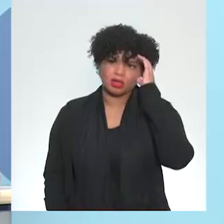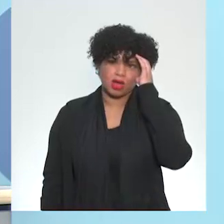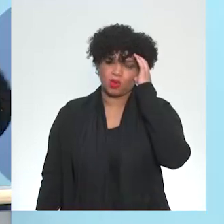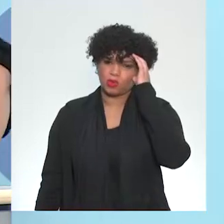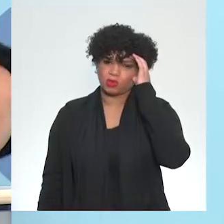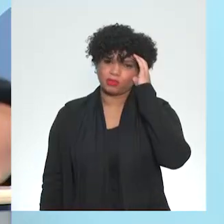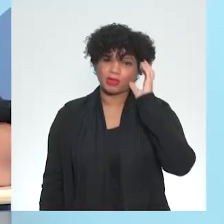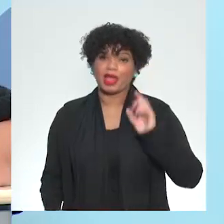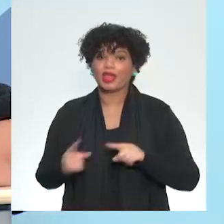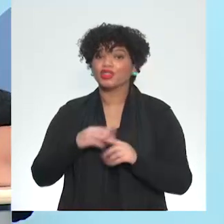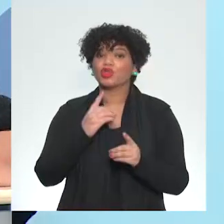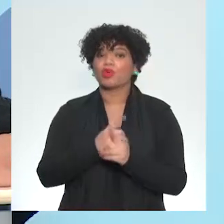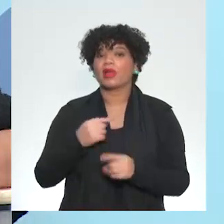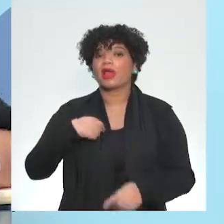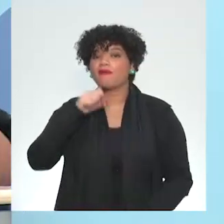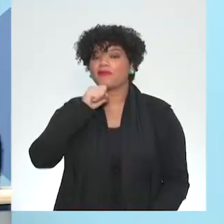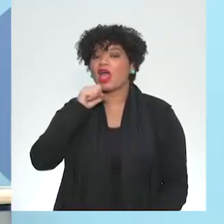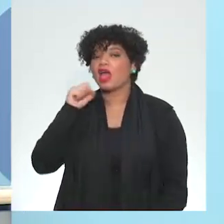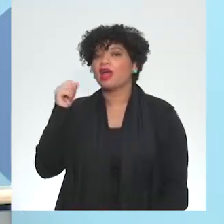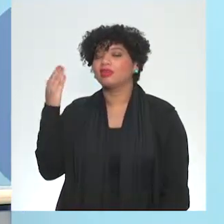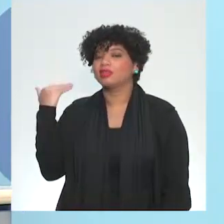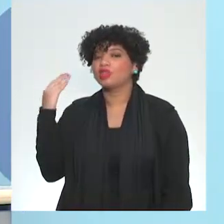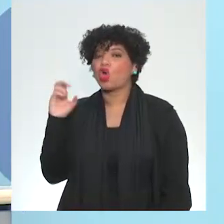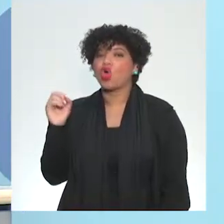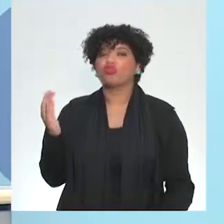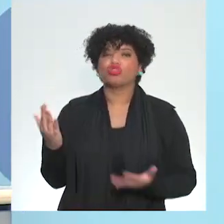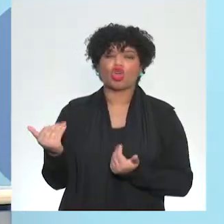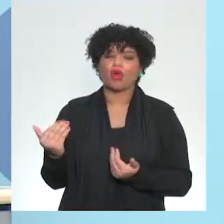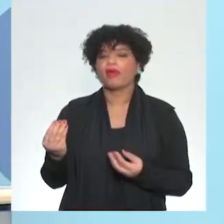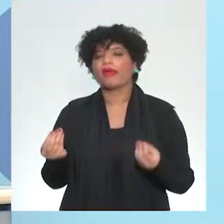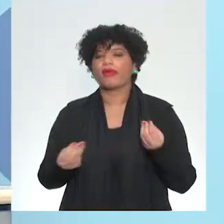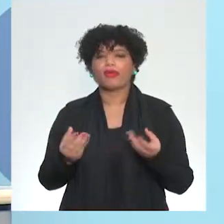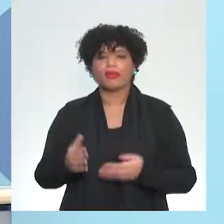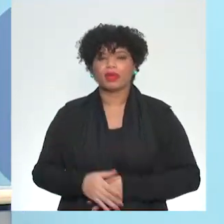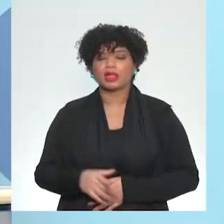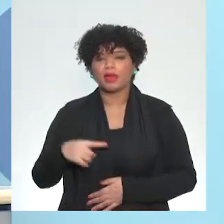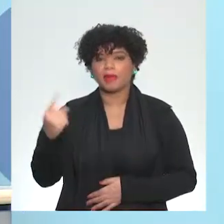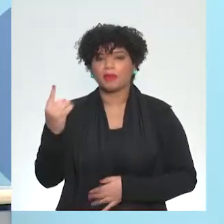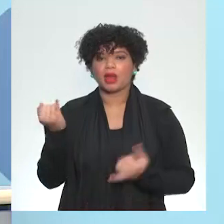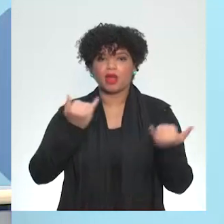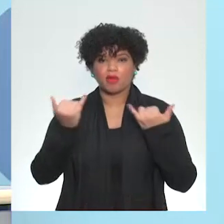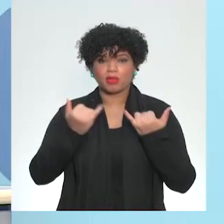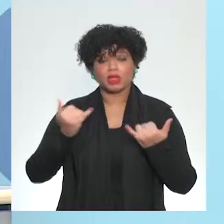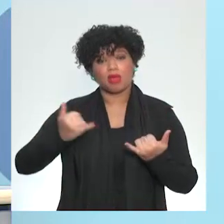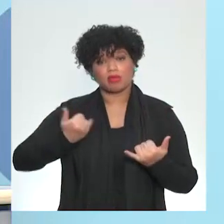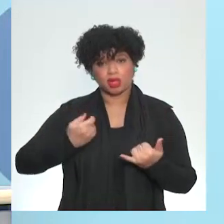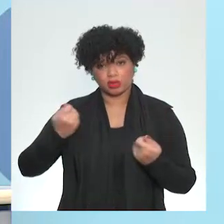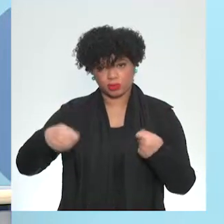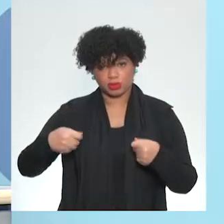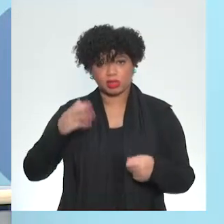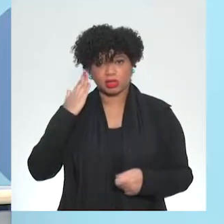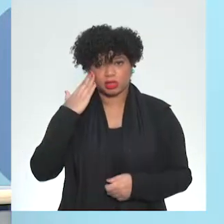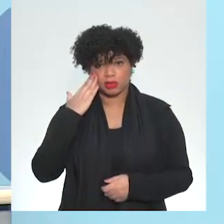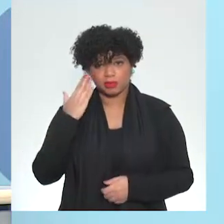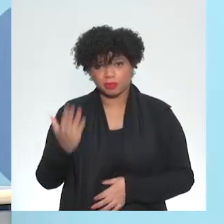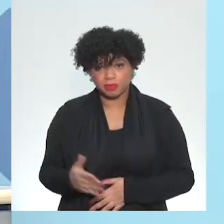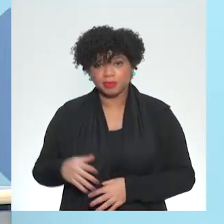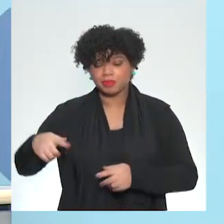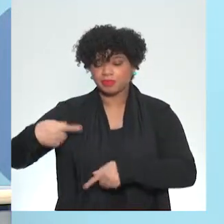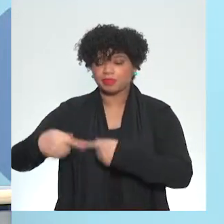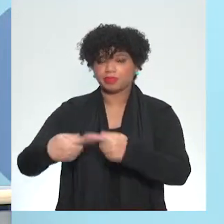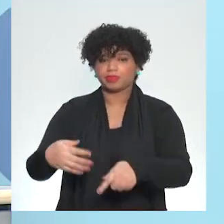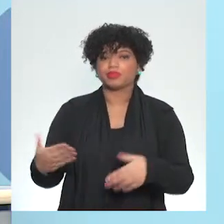descobrir se eu sou cringe ou eu sou chófen. Para saber isso, eu preciso da primeira informação, que é a minha idade. Para saber a qual geração eu